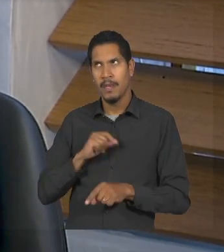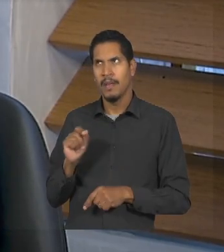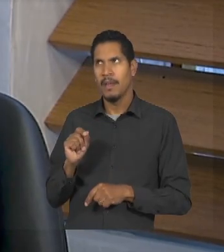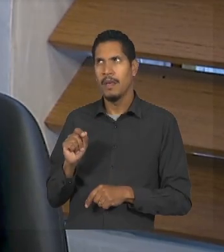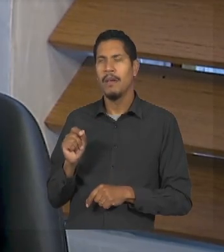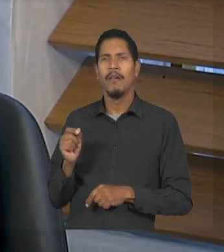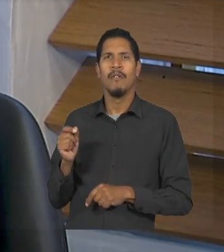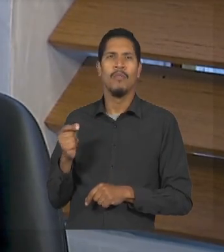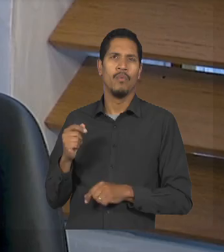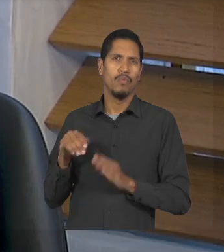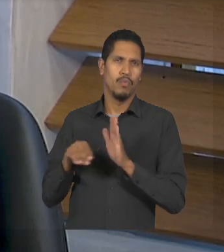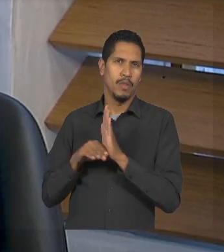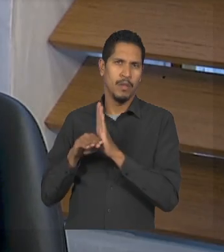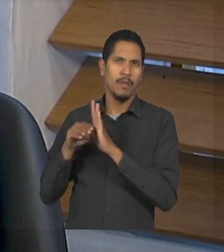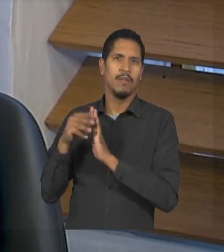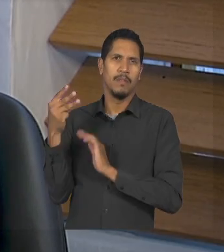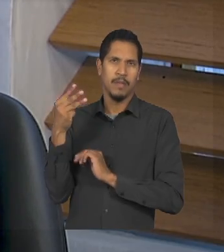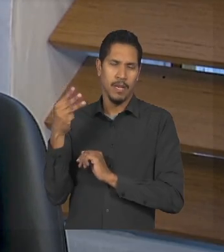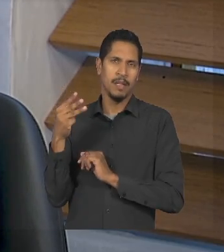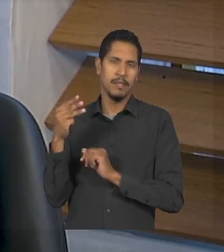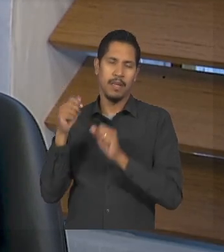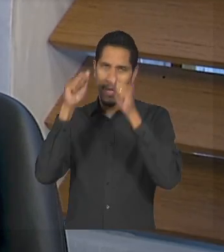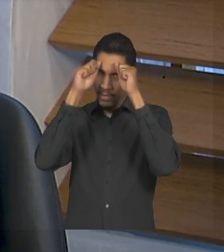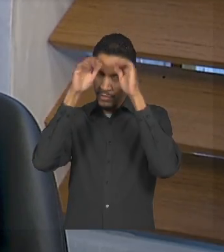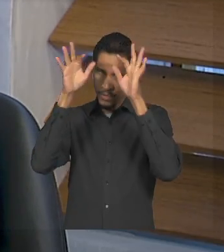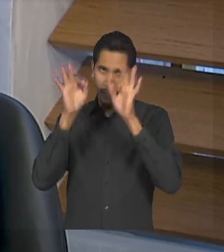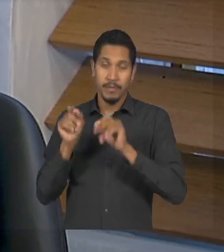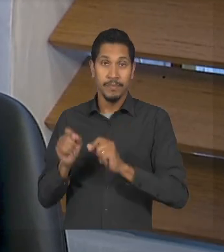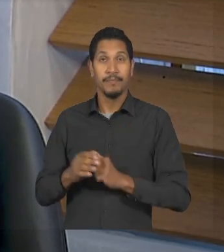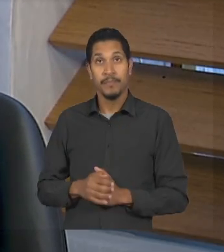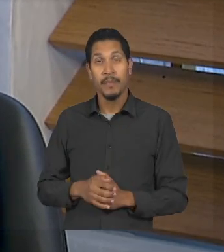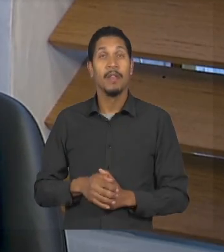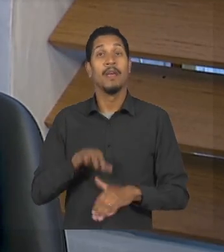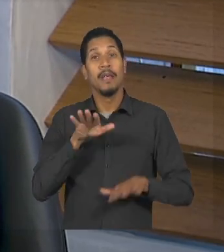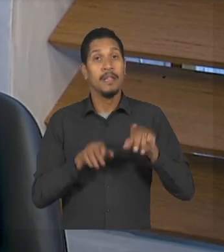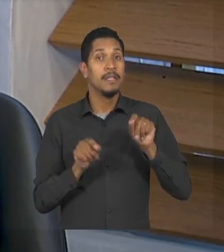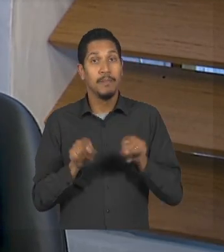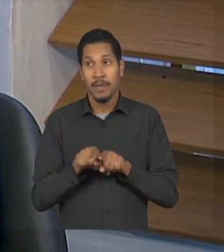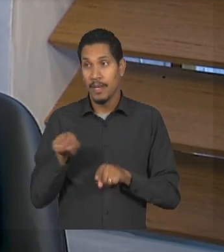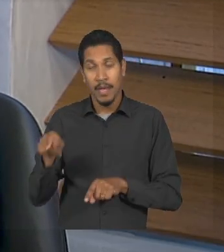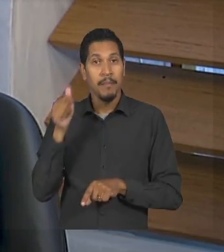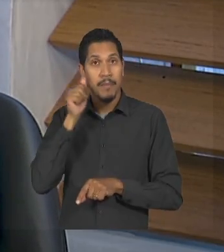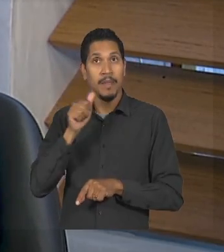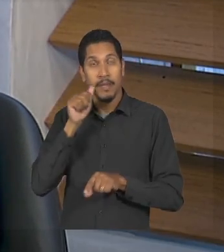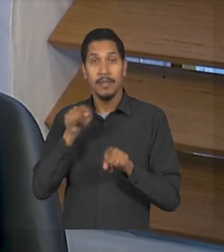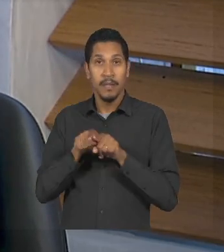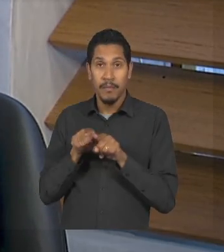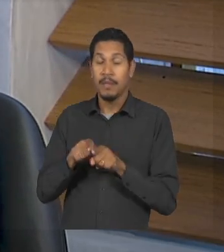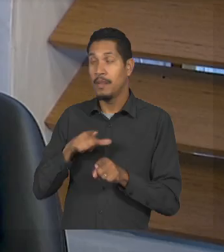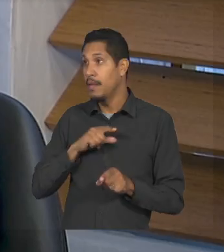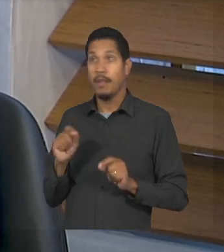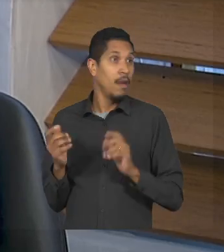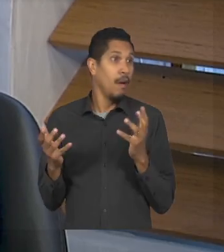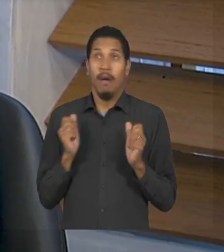é de autismo e que de vez em quando ela entra em crise o benício é a criança que acalma ela